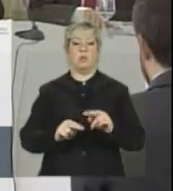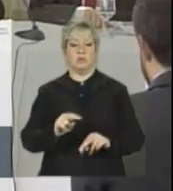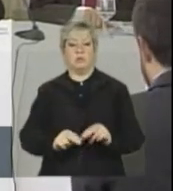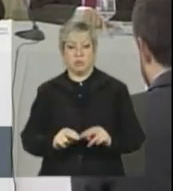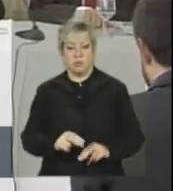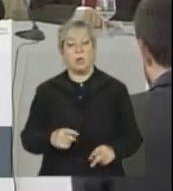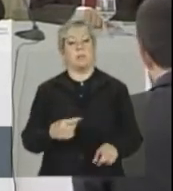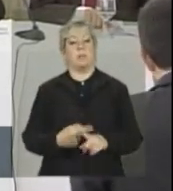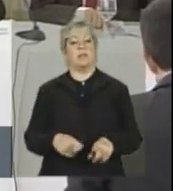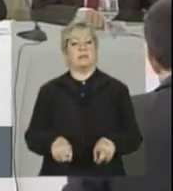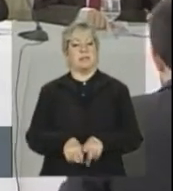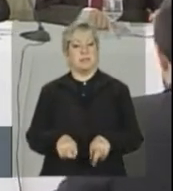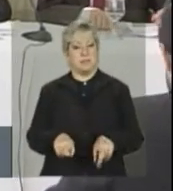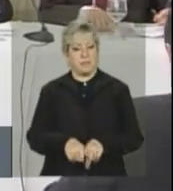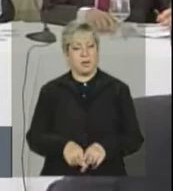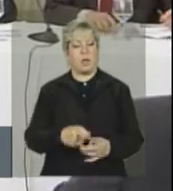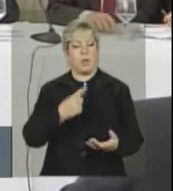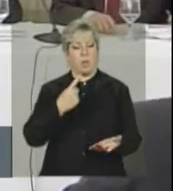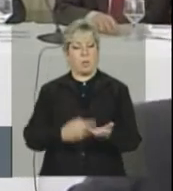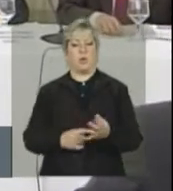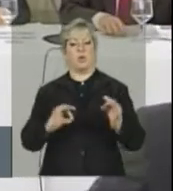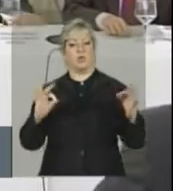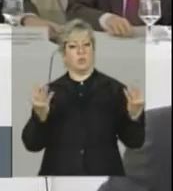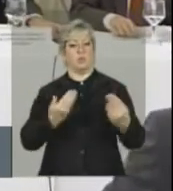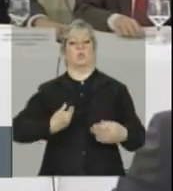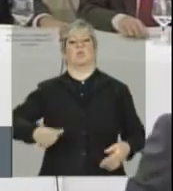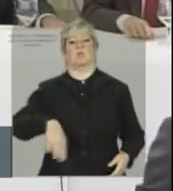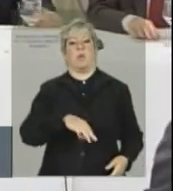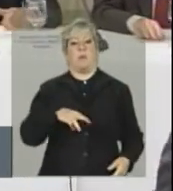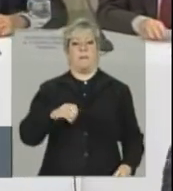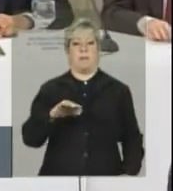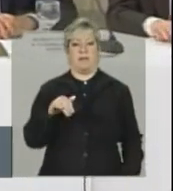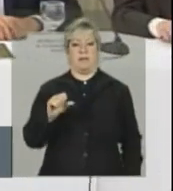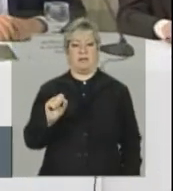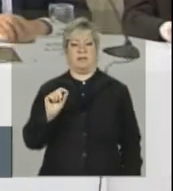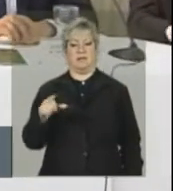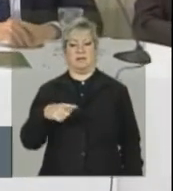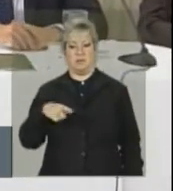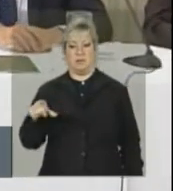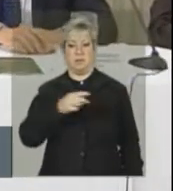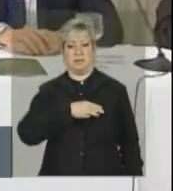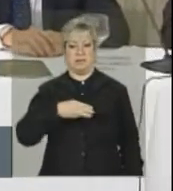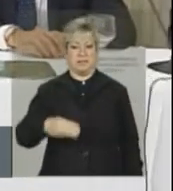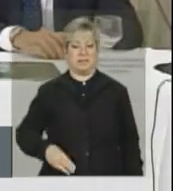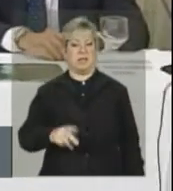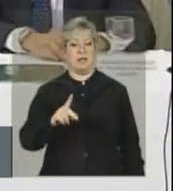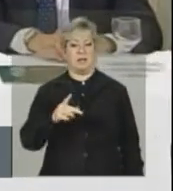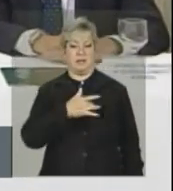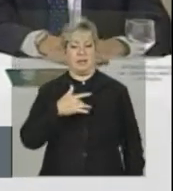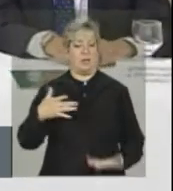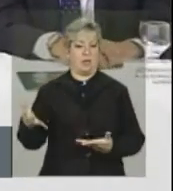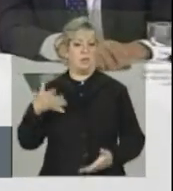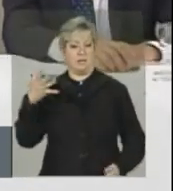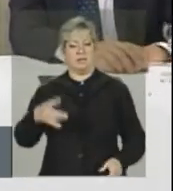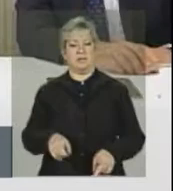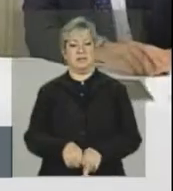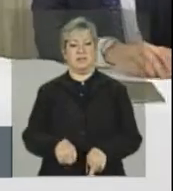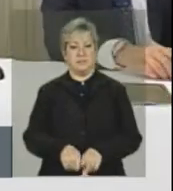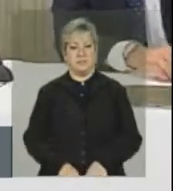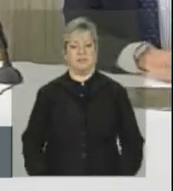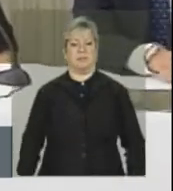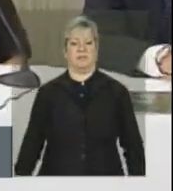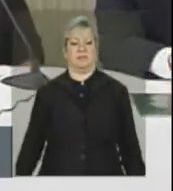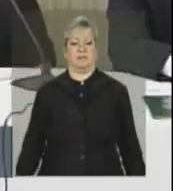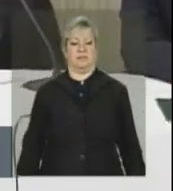também cumprimos todas as nossas metas. Vale a pena o nosso ministro Padilha falar um pouco também. Vai lá, Padilha. Então, vamos para as considerações